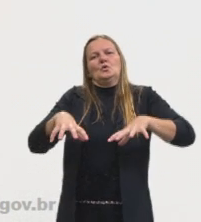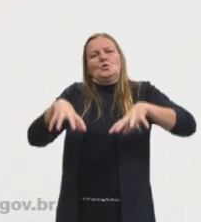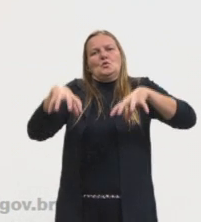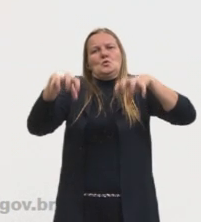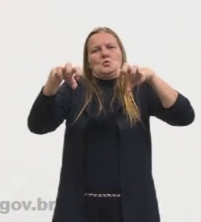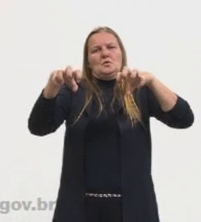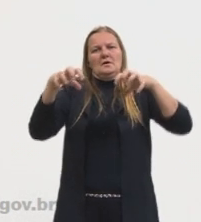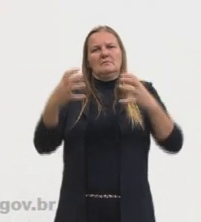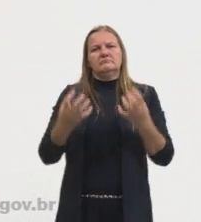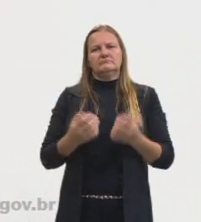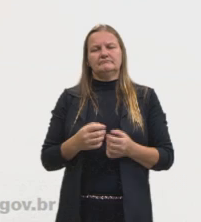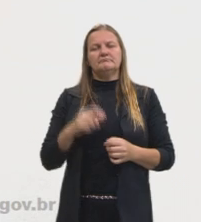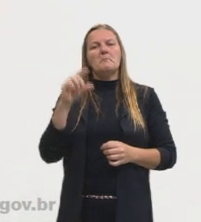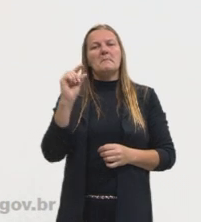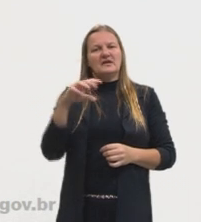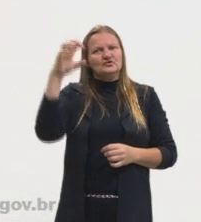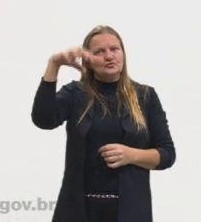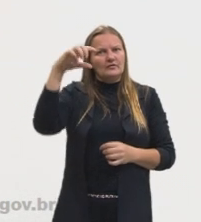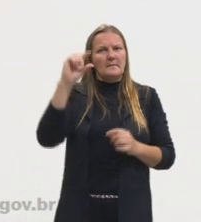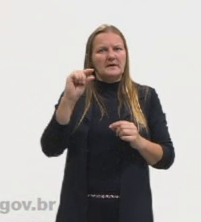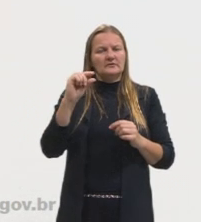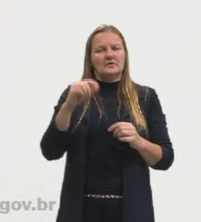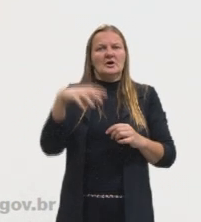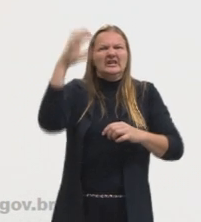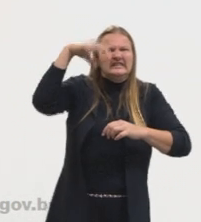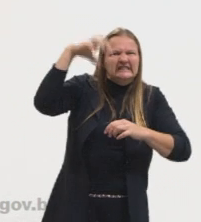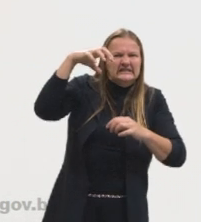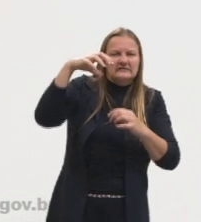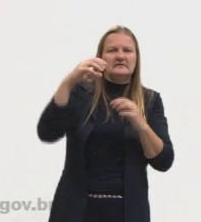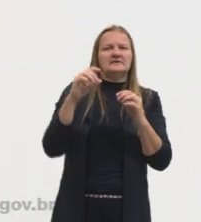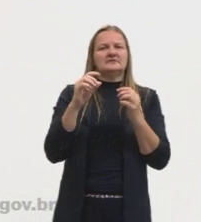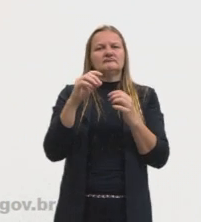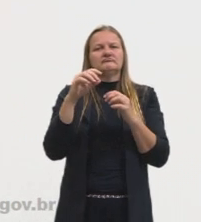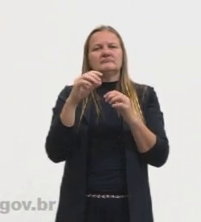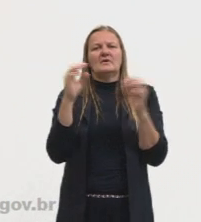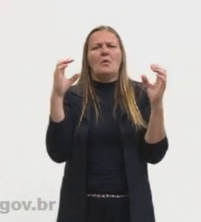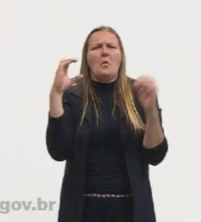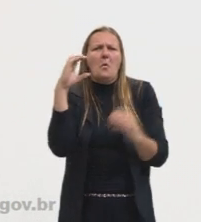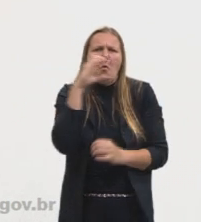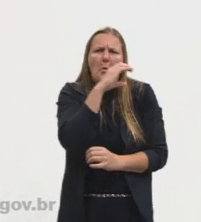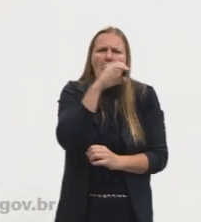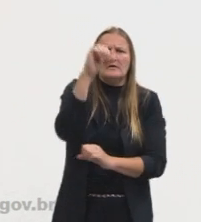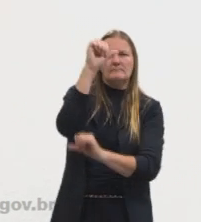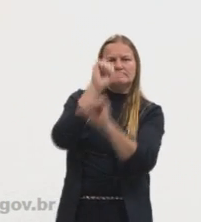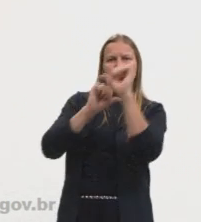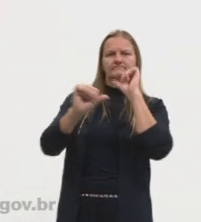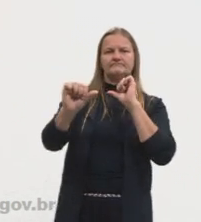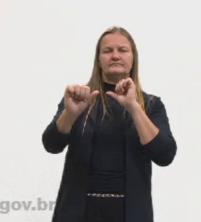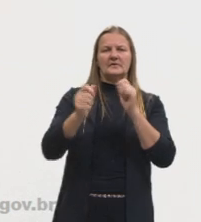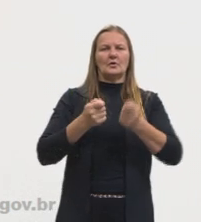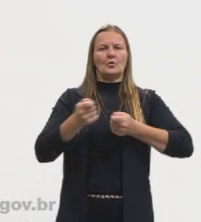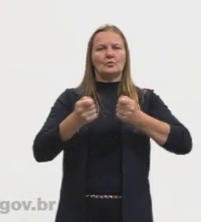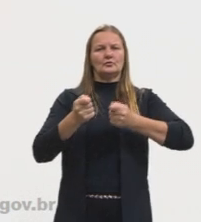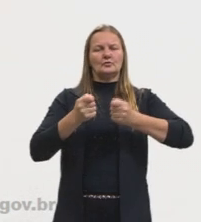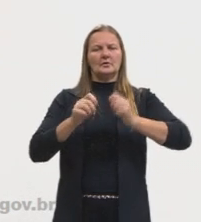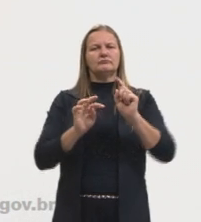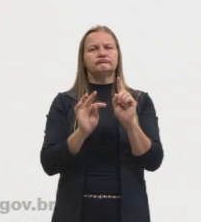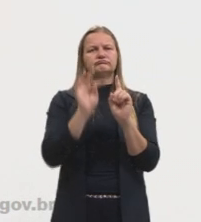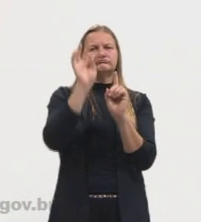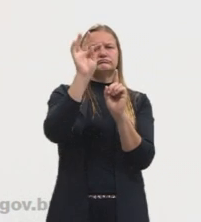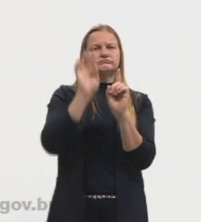com o El Nino, vai chover menos. Se o local que tem mais calor, vai ter uma regulação térmica aí melhor, tá?